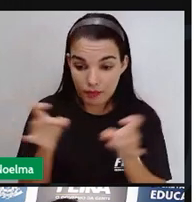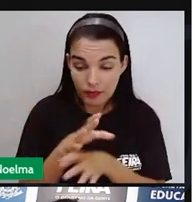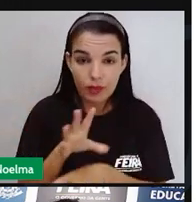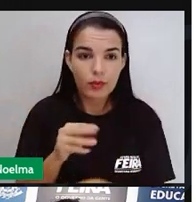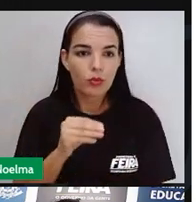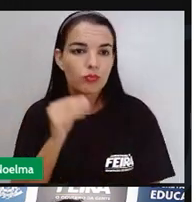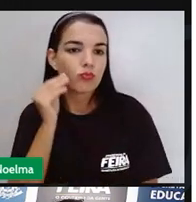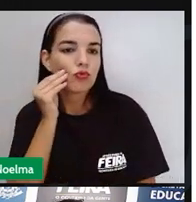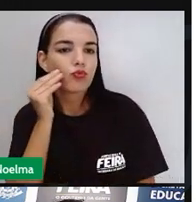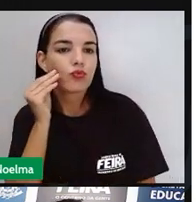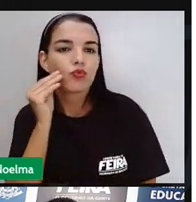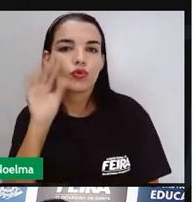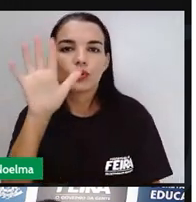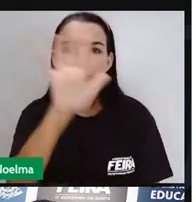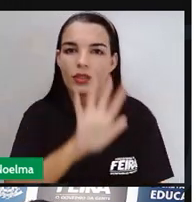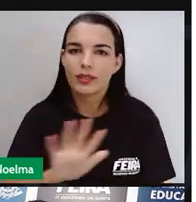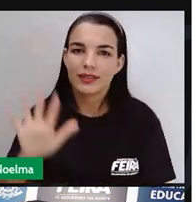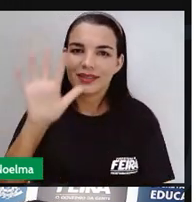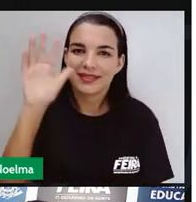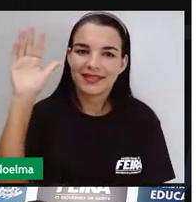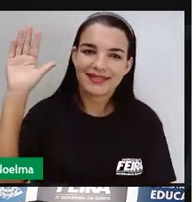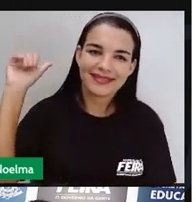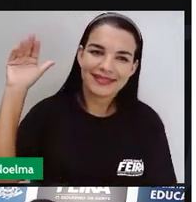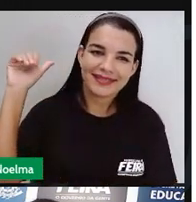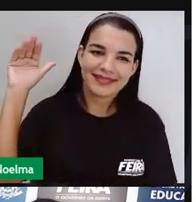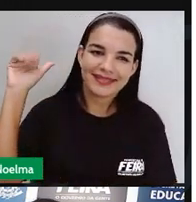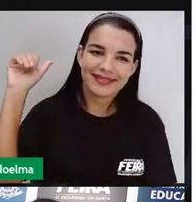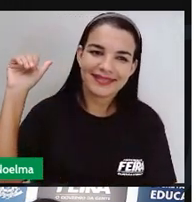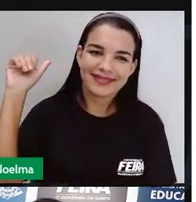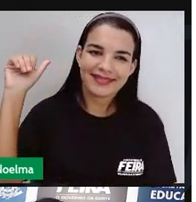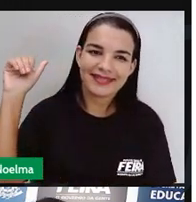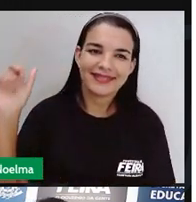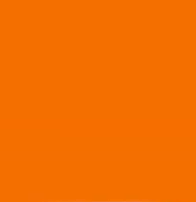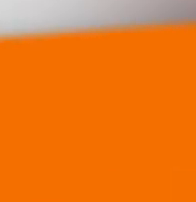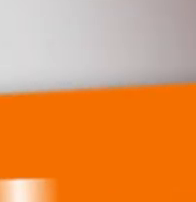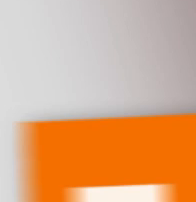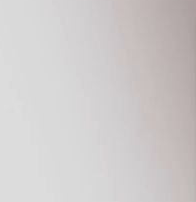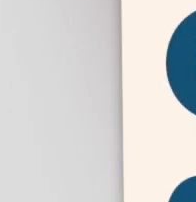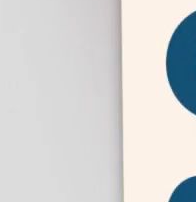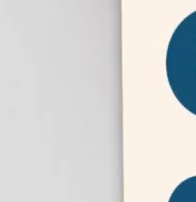Beijinho no coração de cada um de vocês e até a próxima aula. Tchau, tchau.